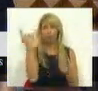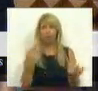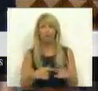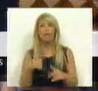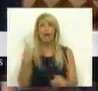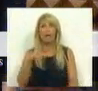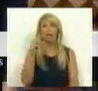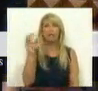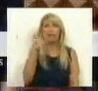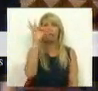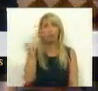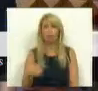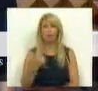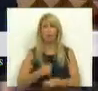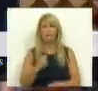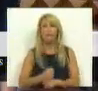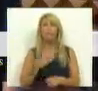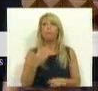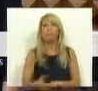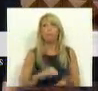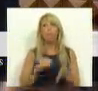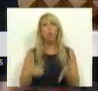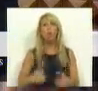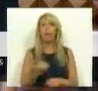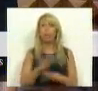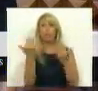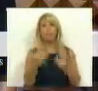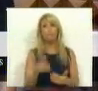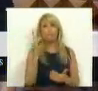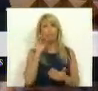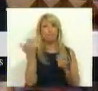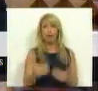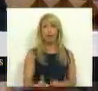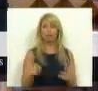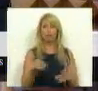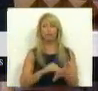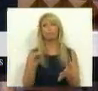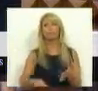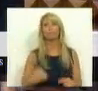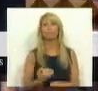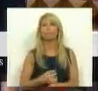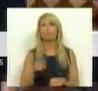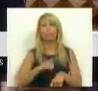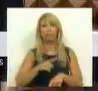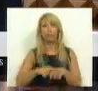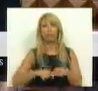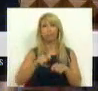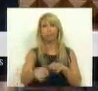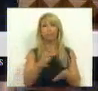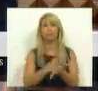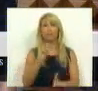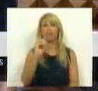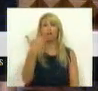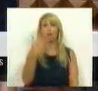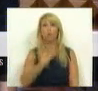profissionais que estão abrangidos por contratos de trabalho a prazo. Esses contratos de trabalho tinham um período de vigência até 31 de dezembro de